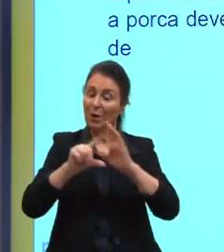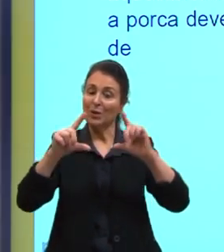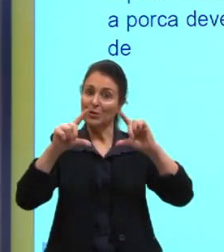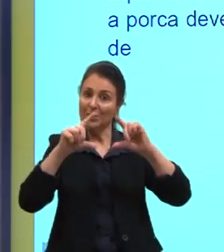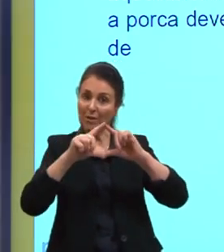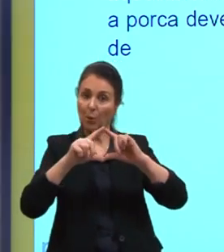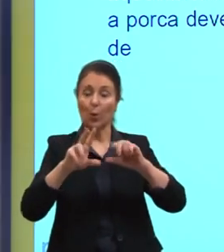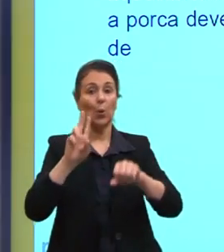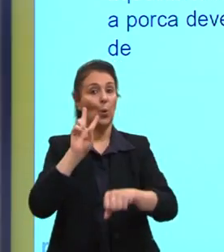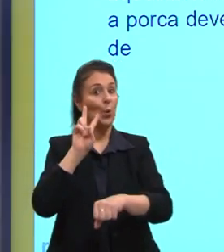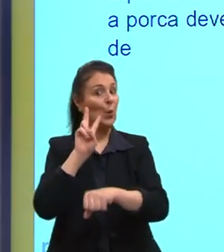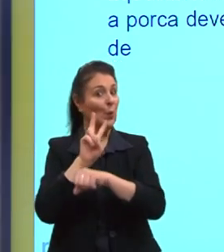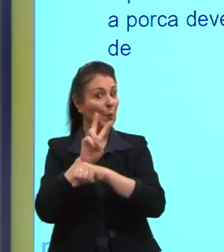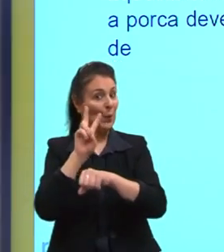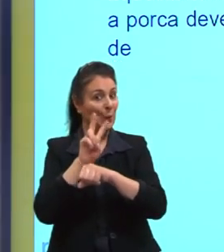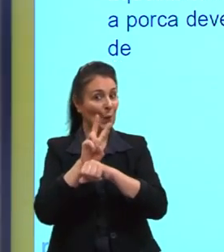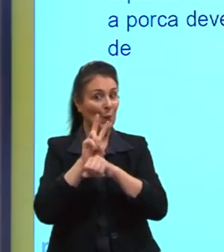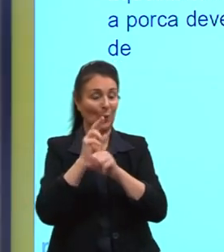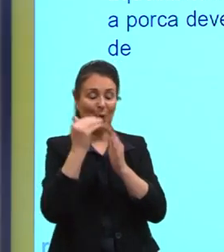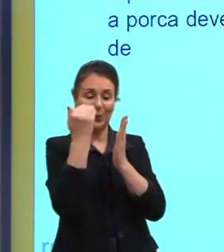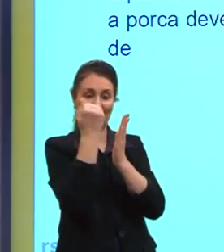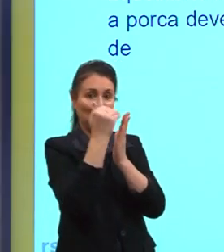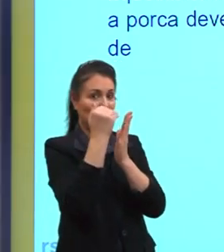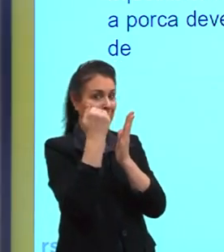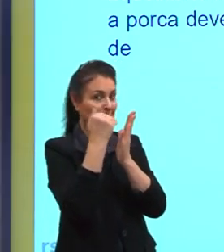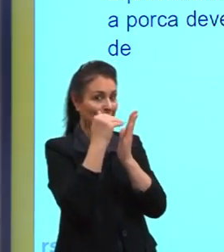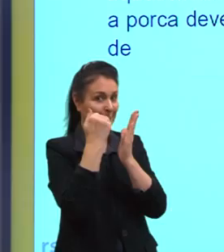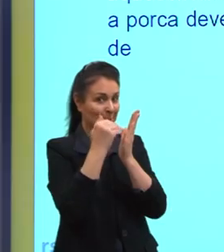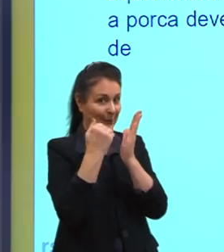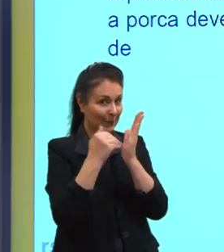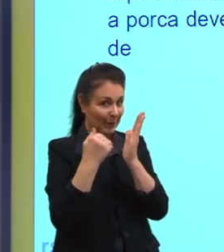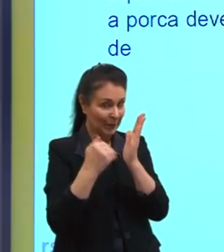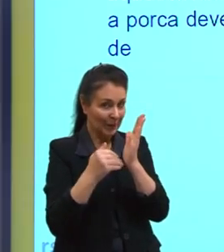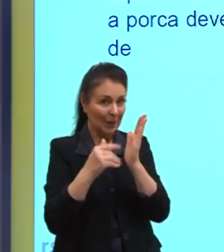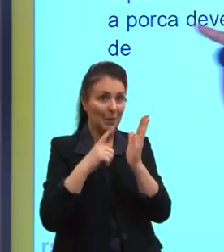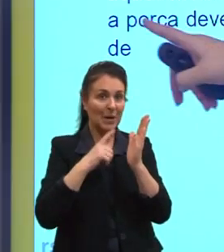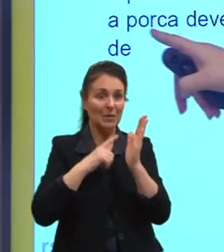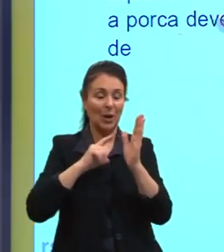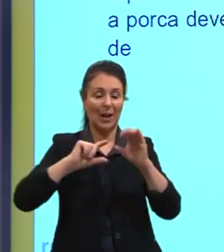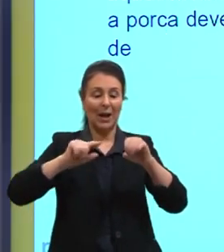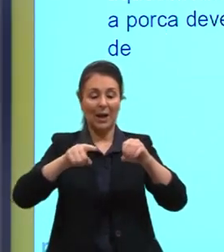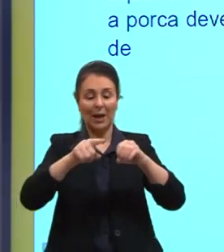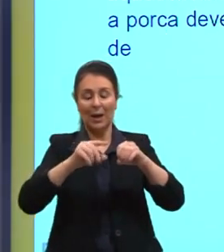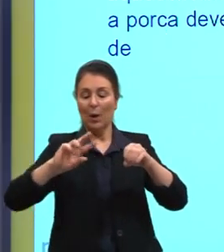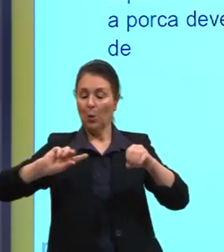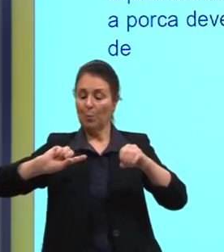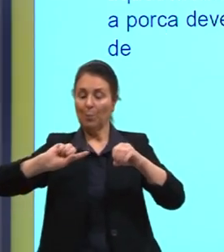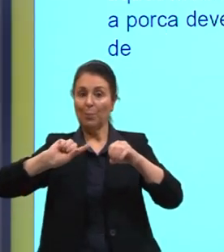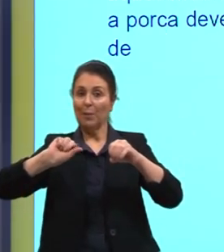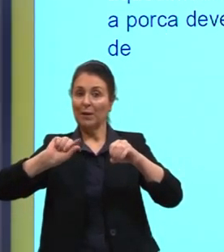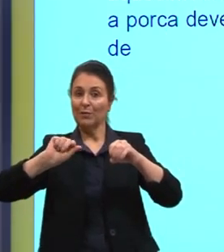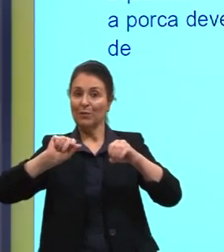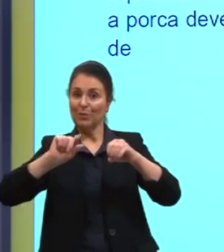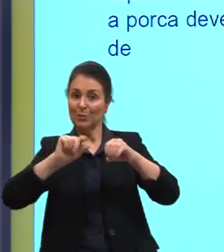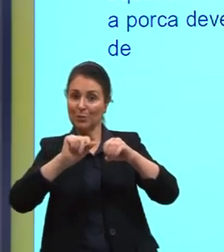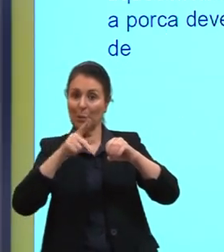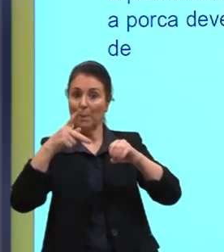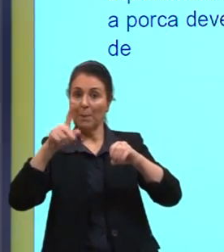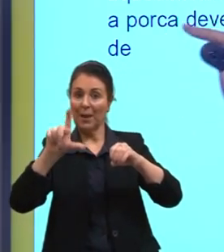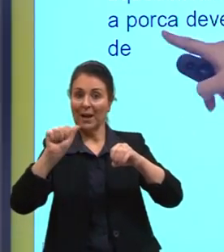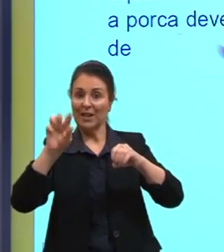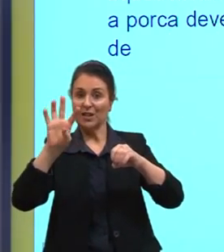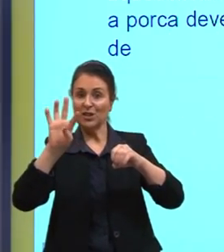ordem. Nessa questão aqui até não tem uma ordem específica, mas o parafuso e a porca. Parafuso de platina